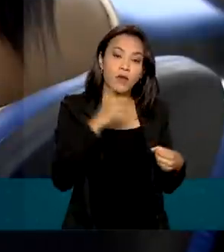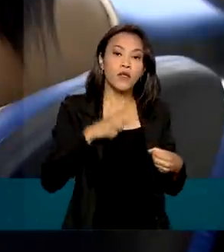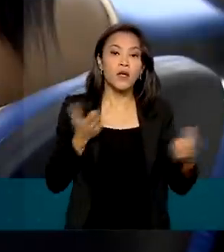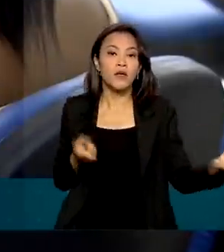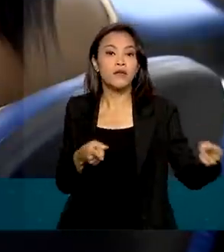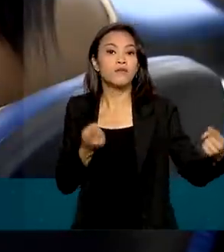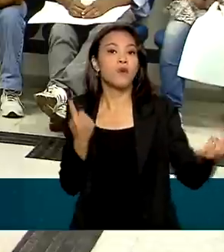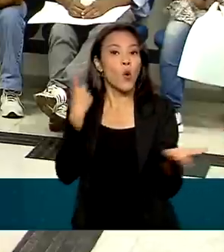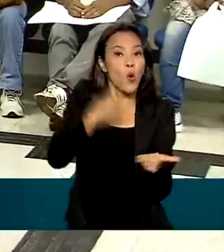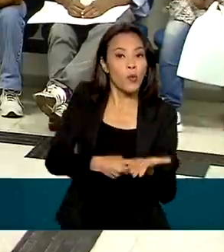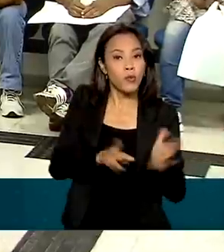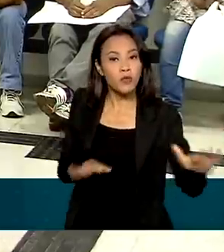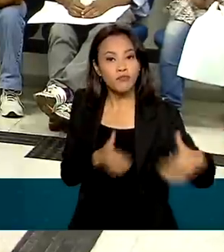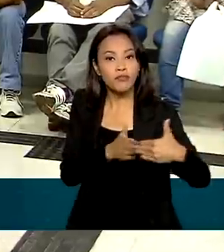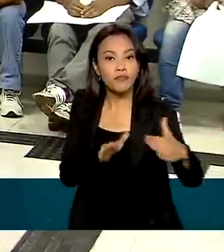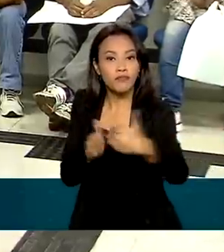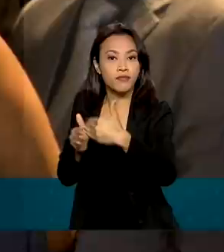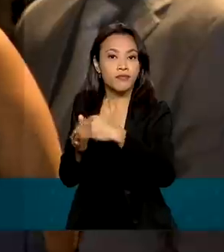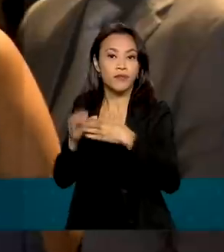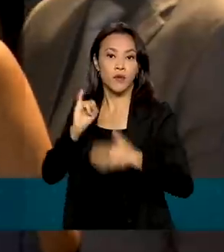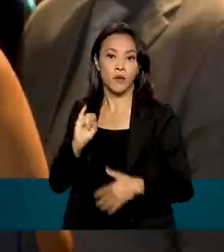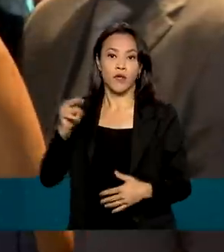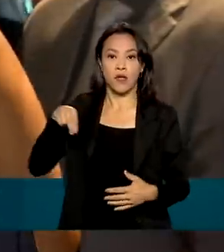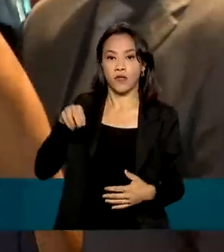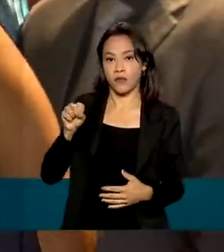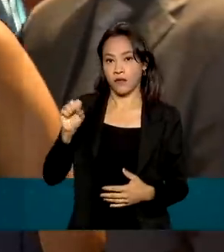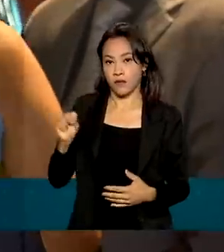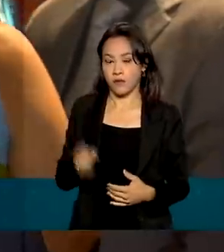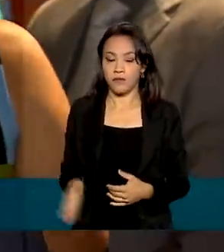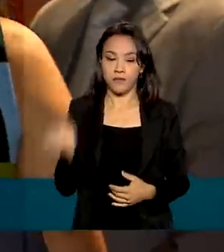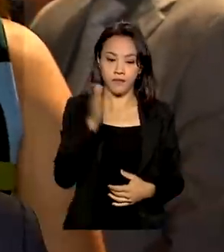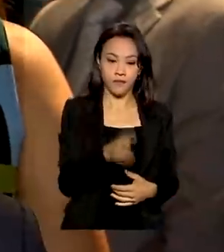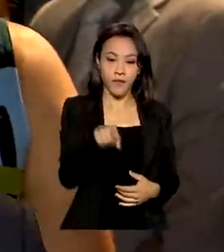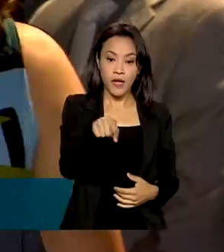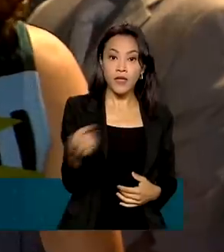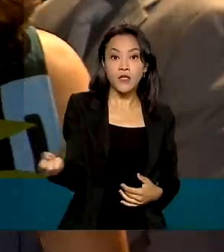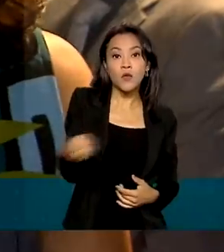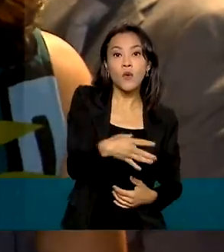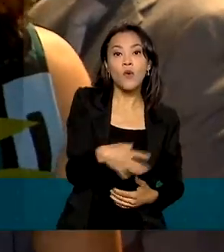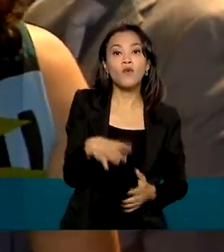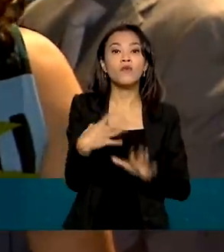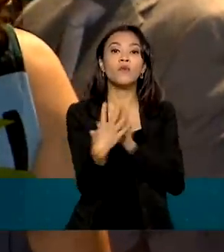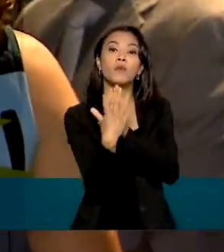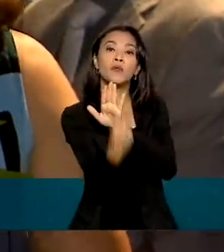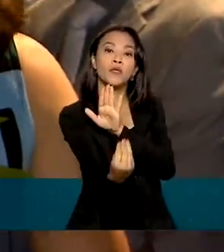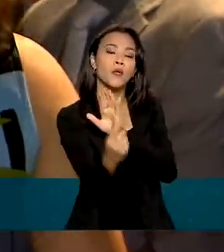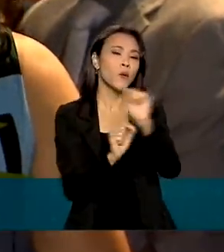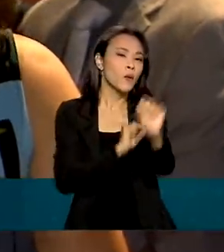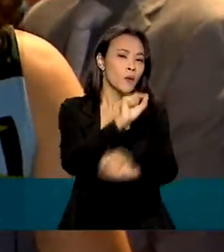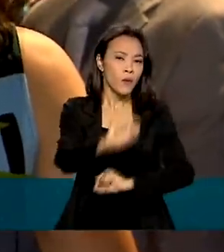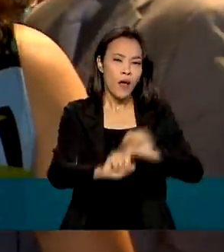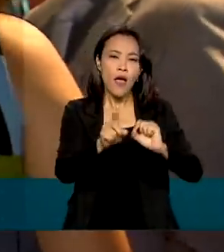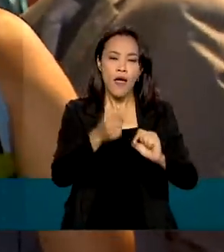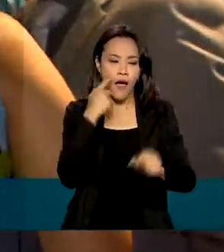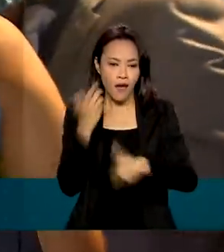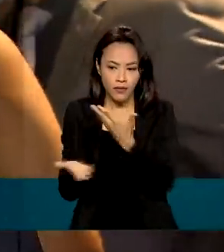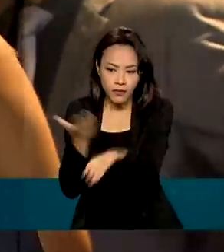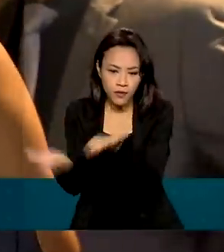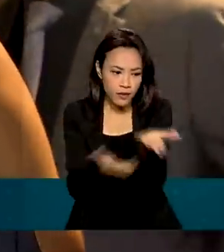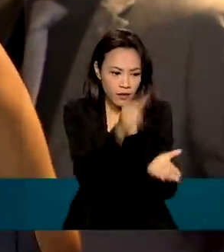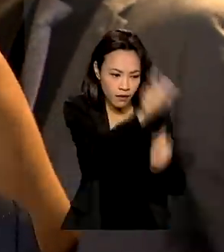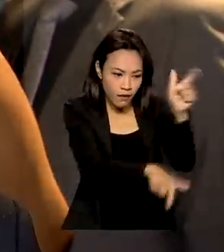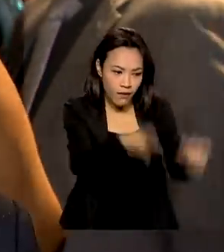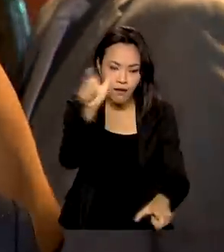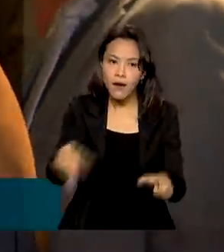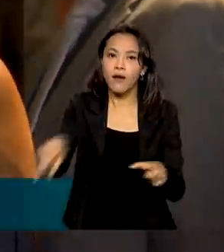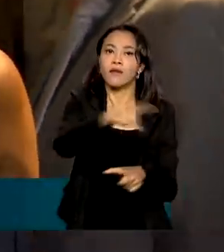cooperação técnica com o INSS. Esse novo modelo vem atender justamente esse público que aguarda